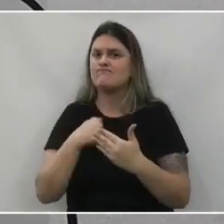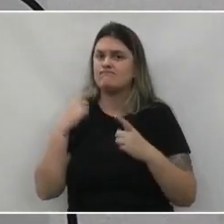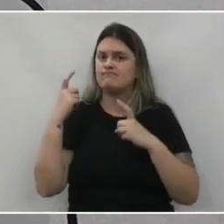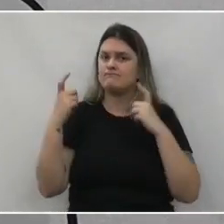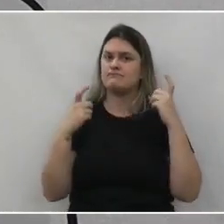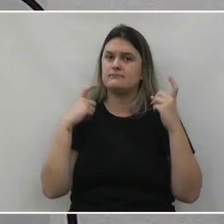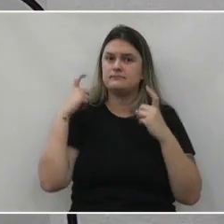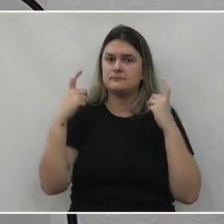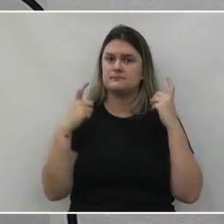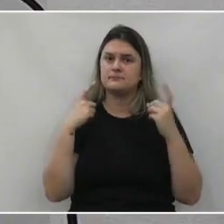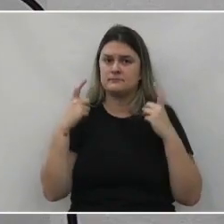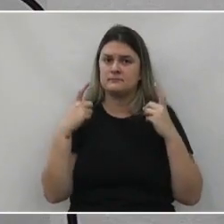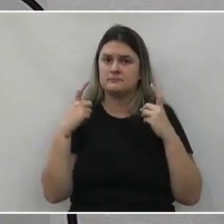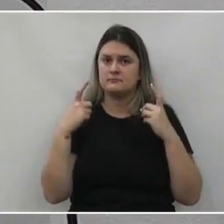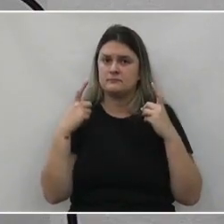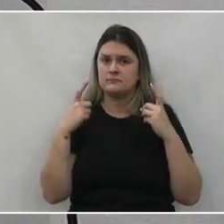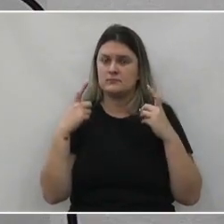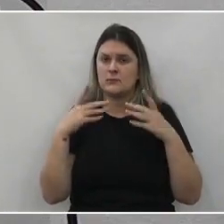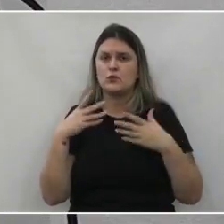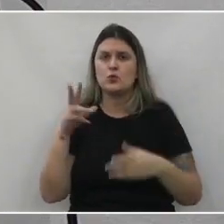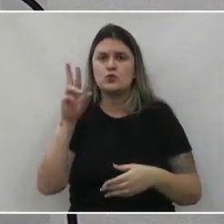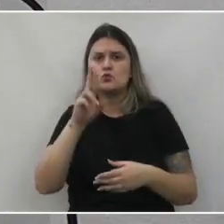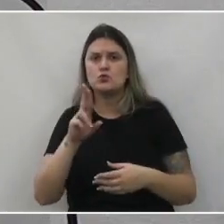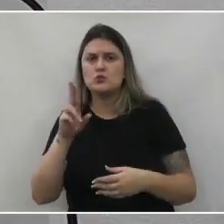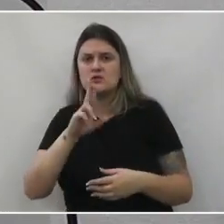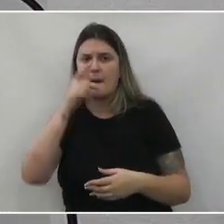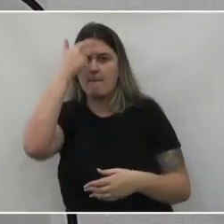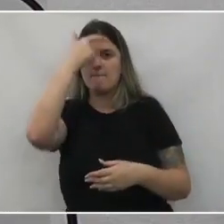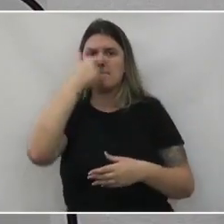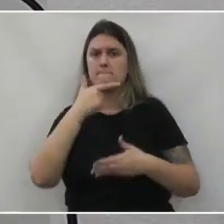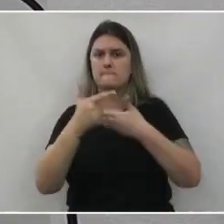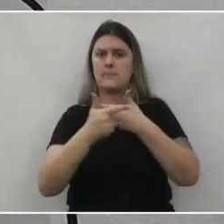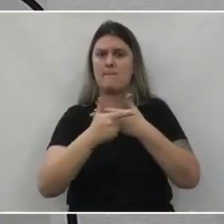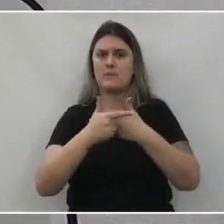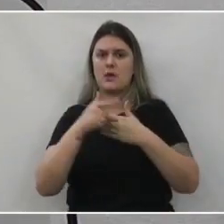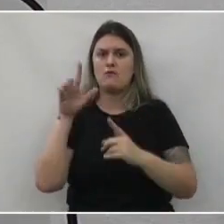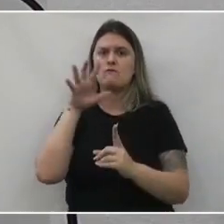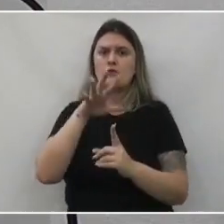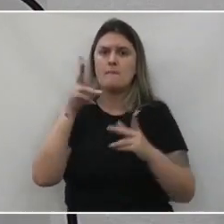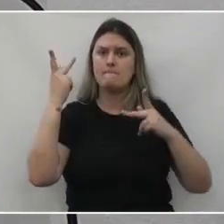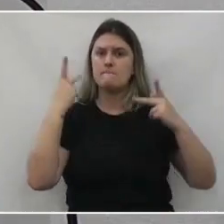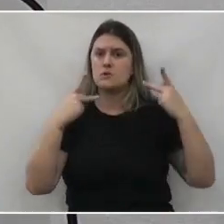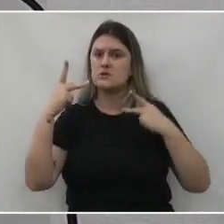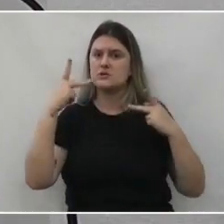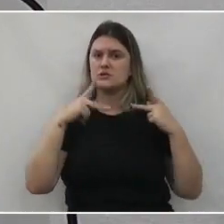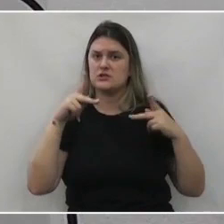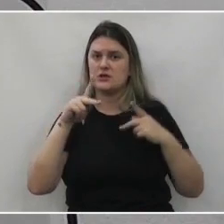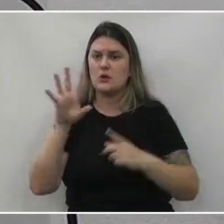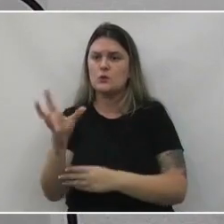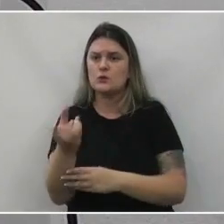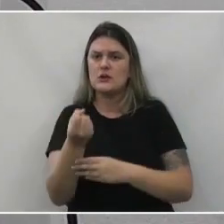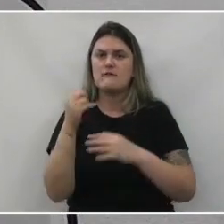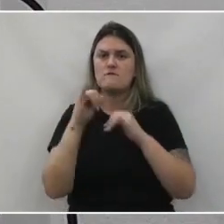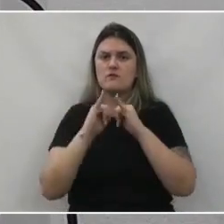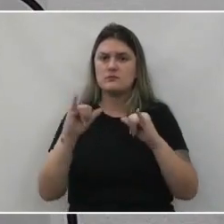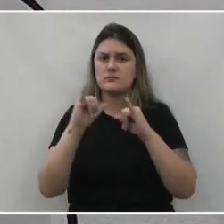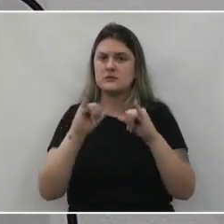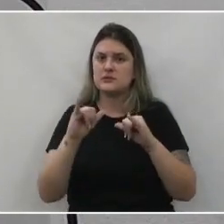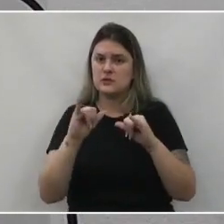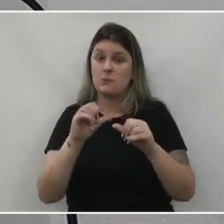quanto ao uso da influência, política, tráfico de influência, para